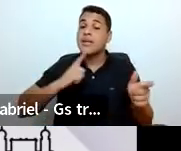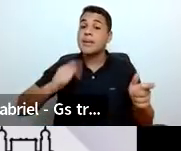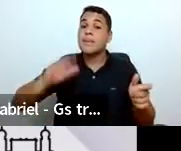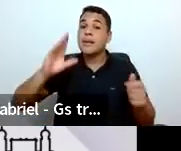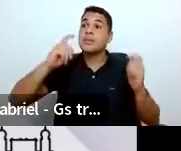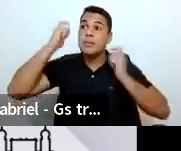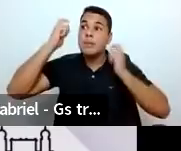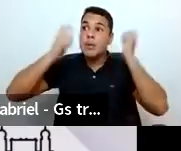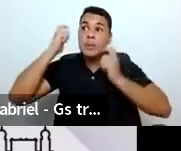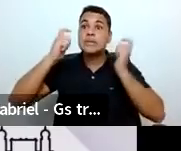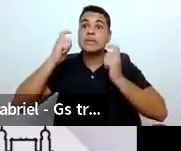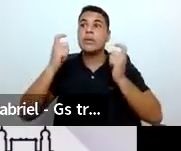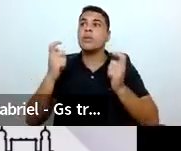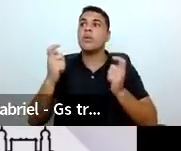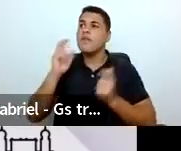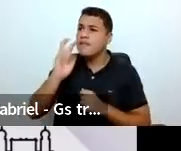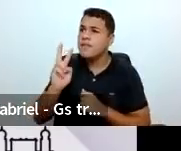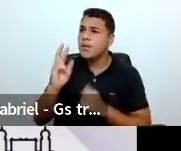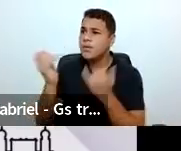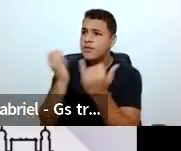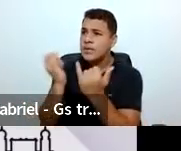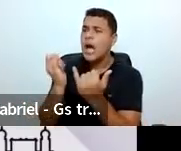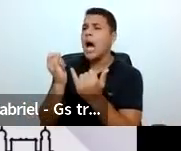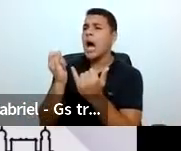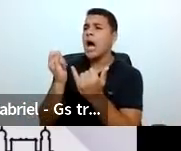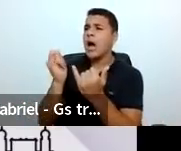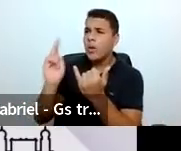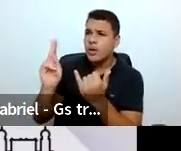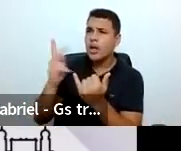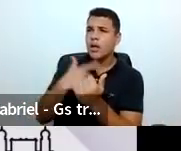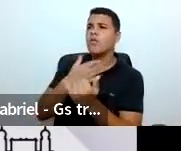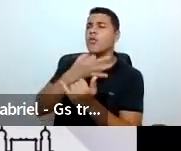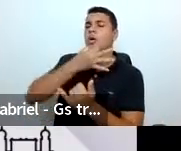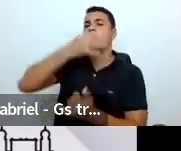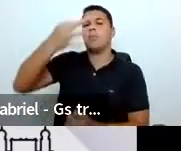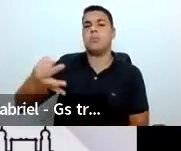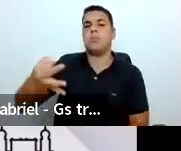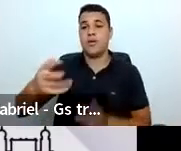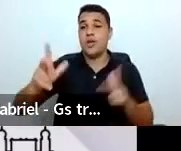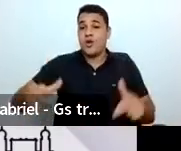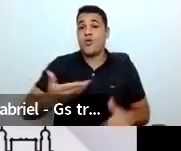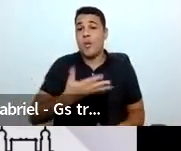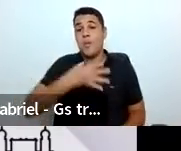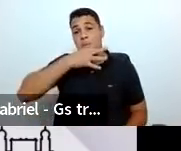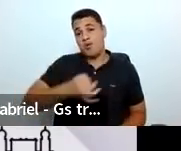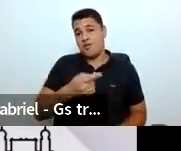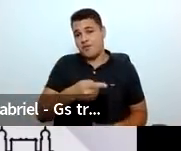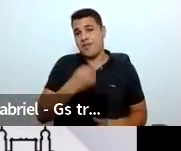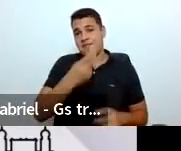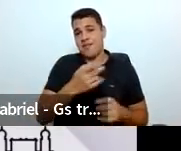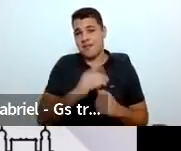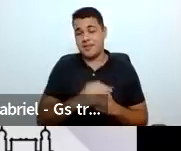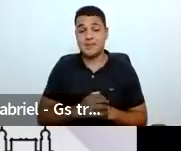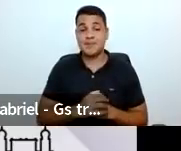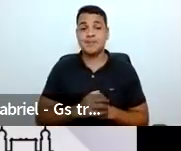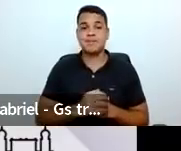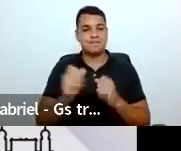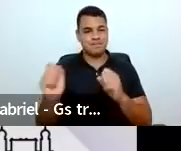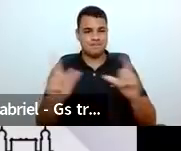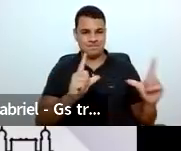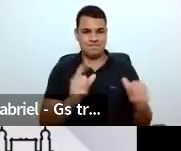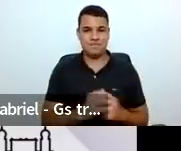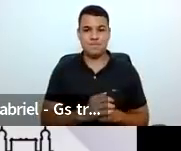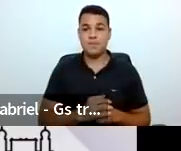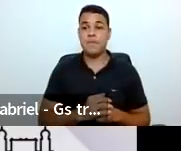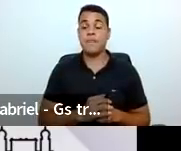pensamento crítico, aquela que tanto mobilizou e interessou o Paulo Freire. Pode passar ao próximo slide? E aí, eu acho